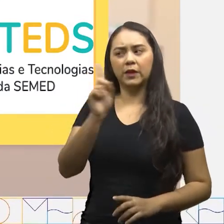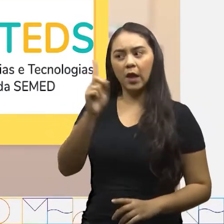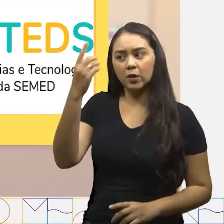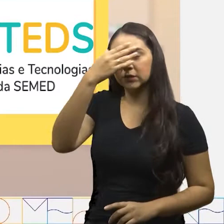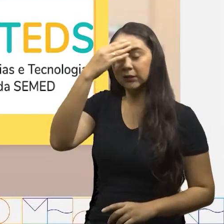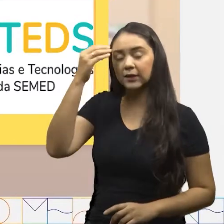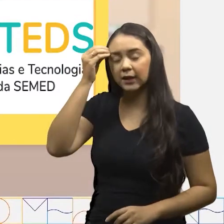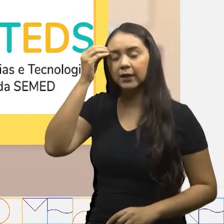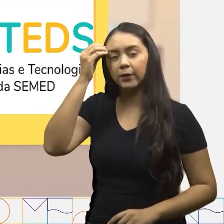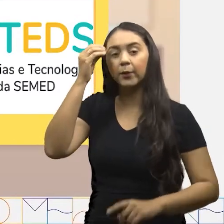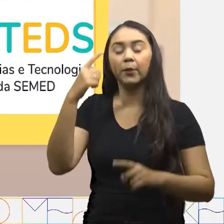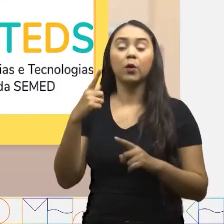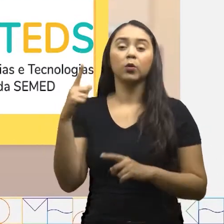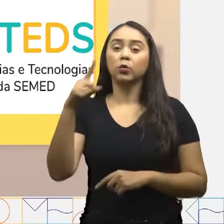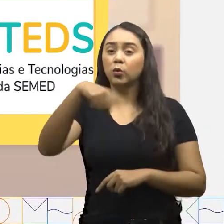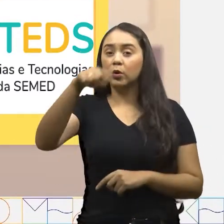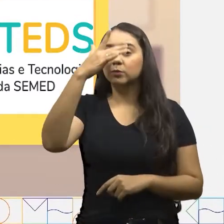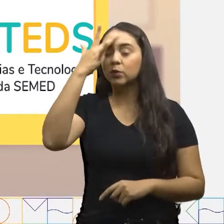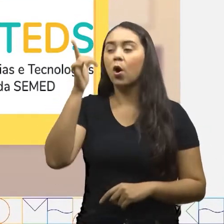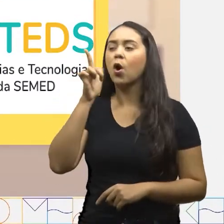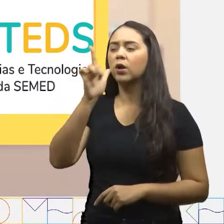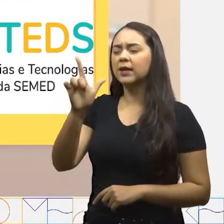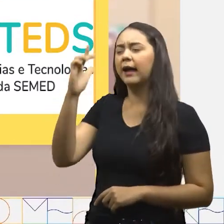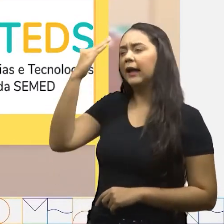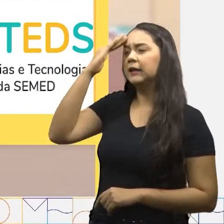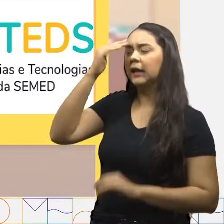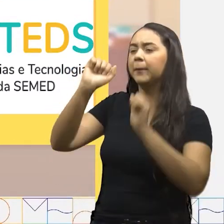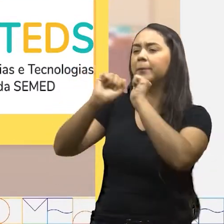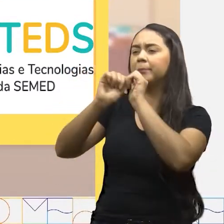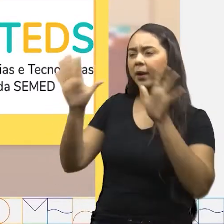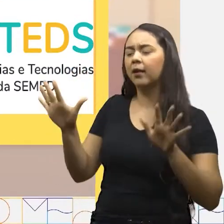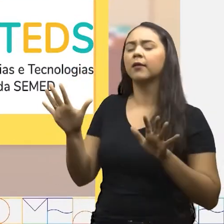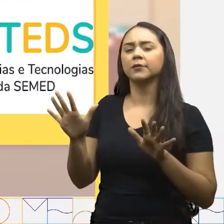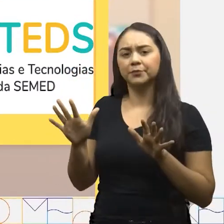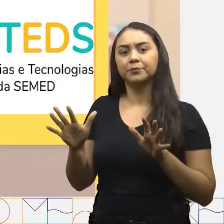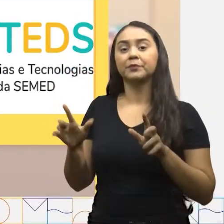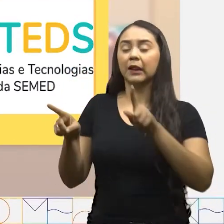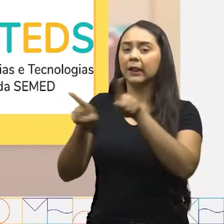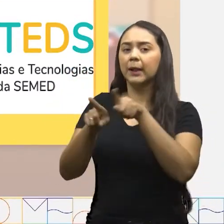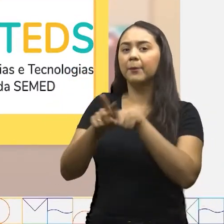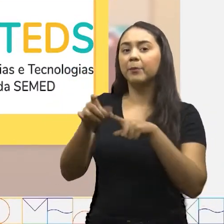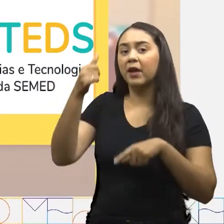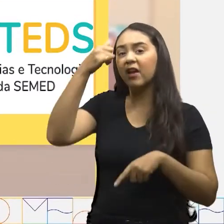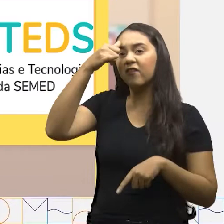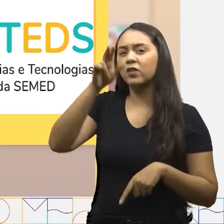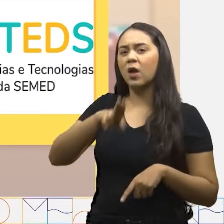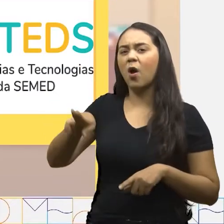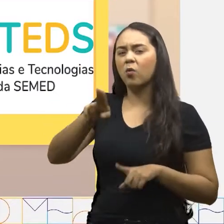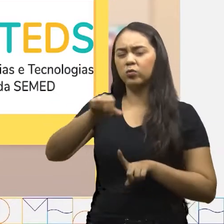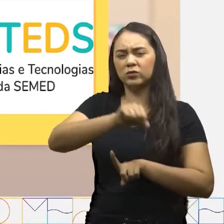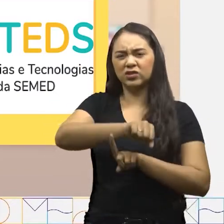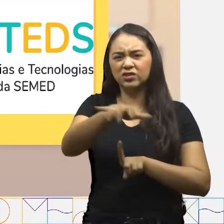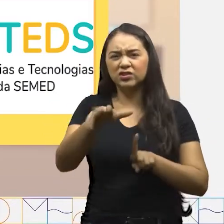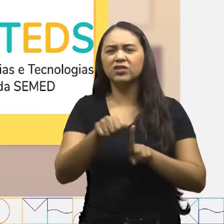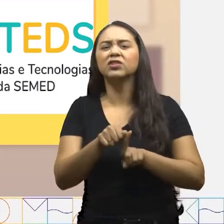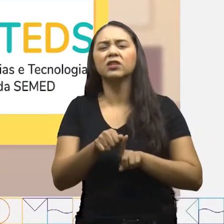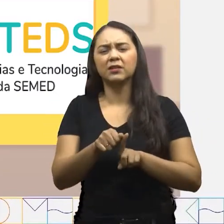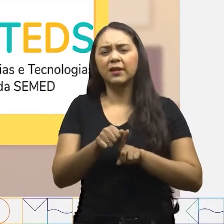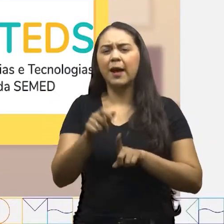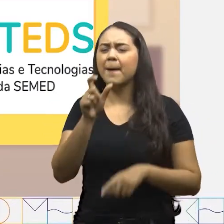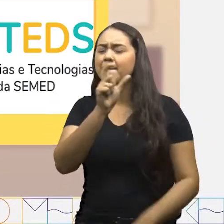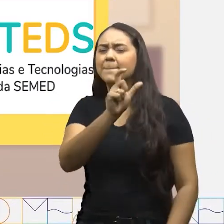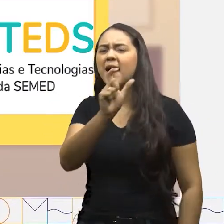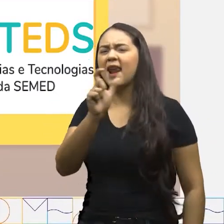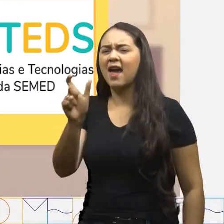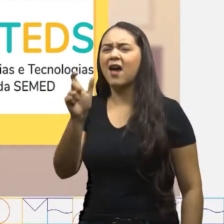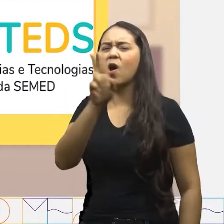não esqueçam disso, para que todos possam ouvi-los tranquilamente! Evitem o uso de gírias, aquelas